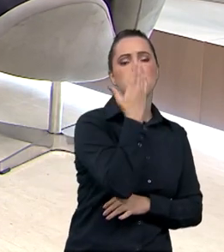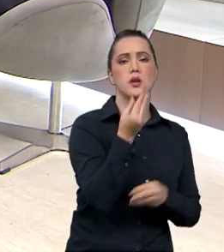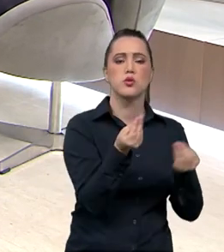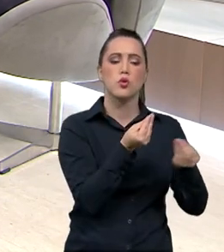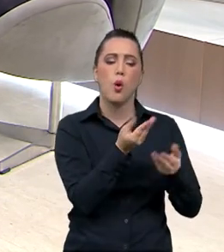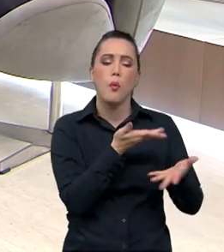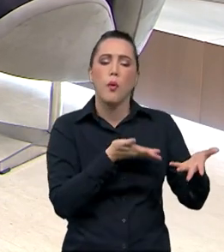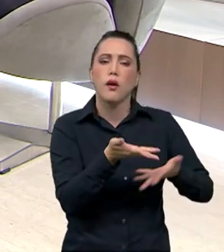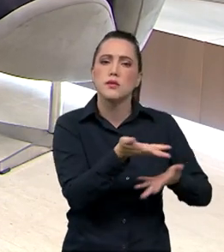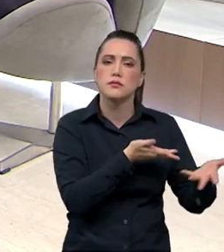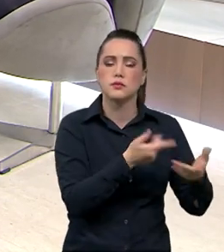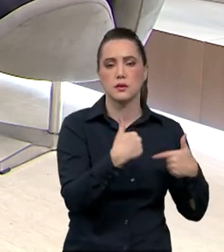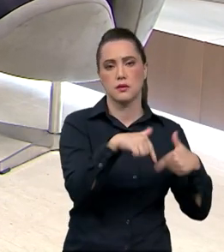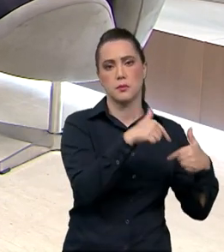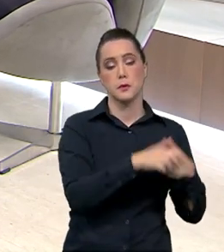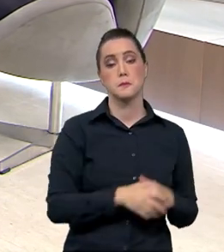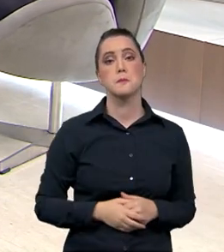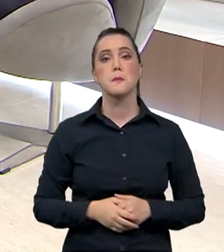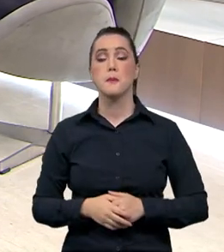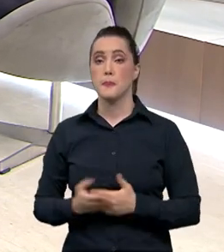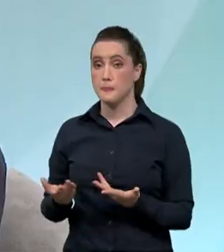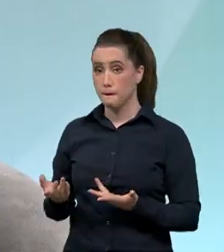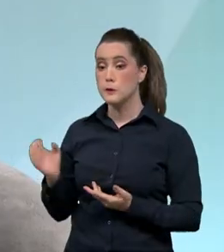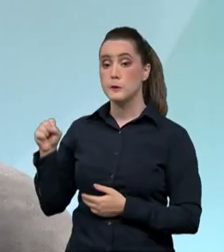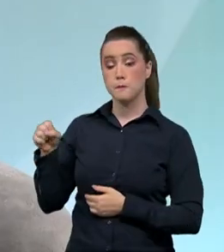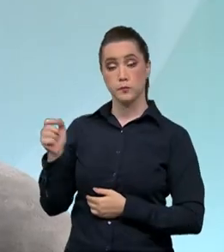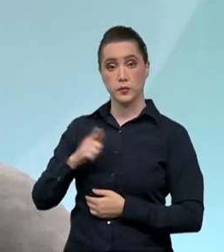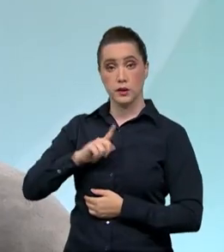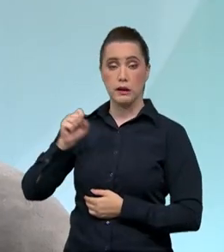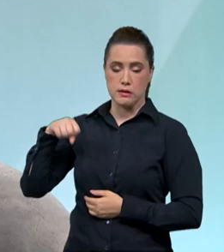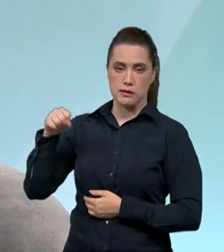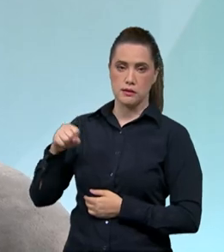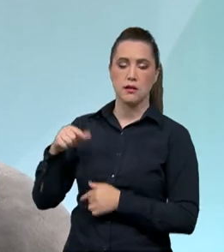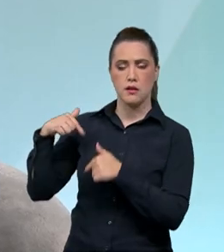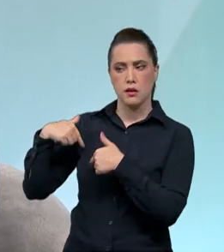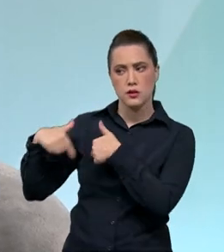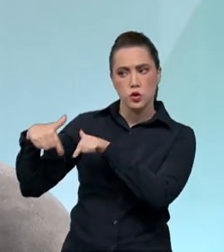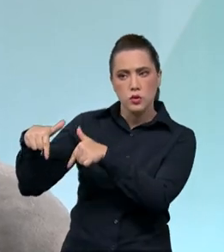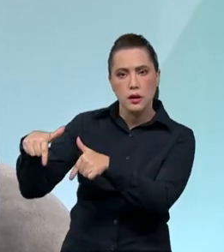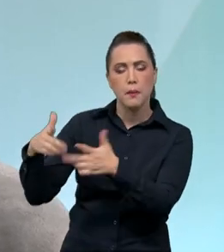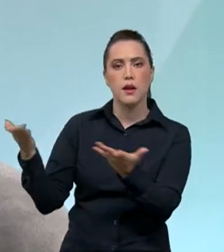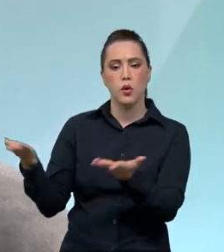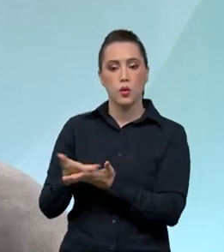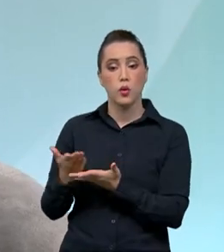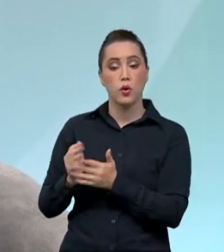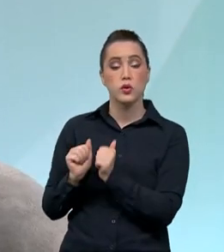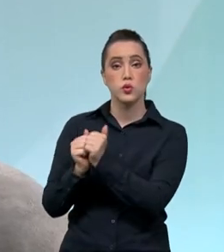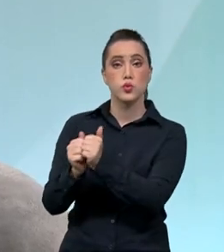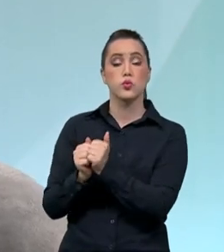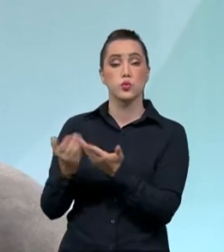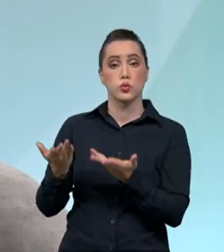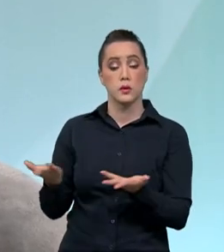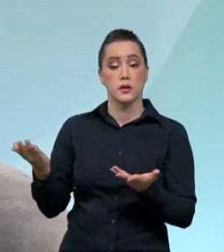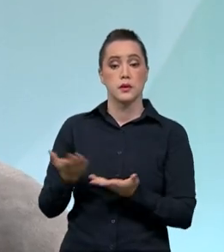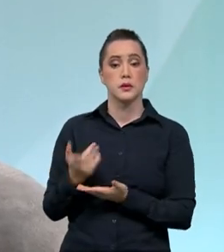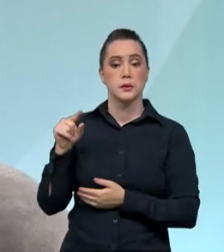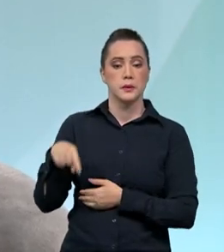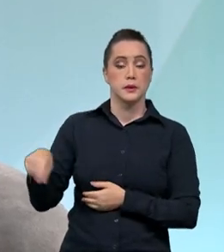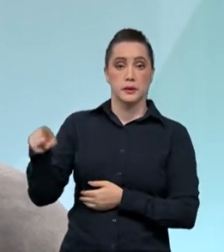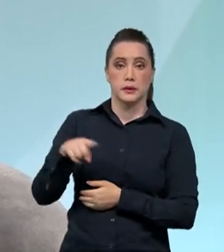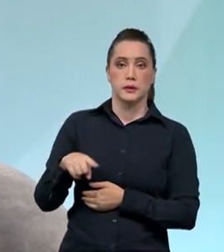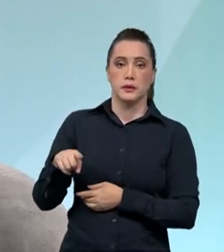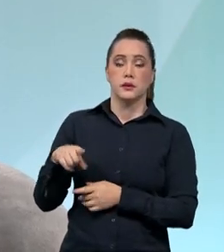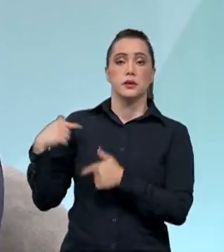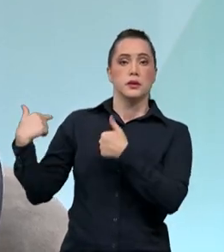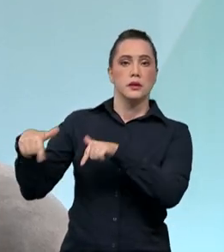aí, presidente? Sim, tem sim. Essa gestão, e não só essa gestão, as gestões anteriores aqui que eu venho sucedendo, elas têm